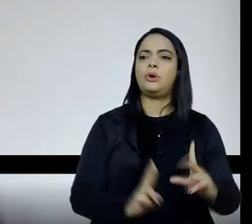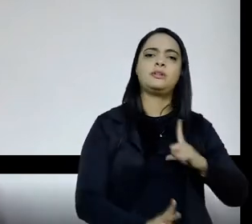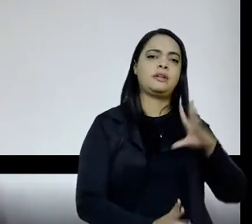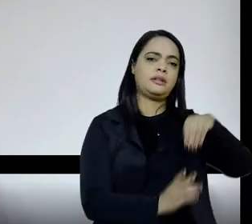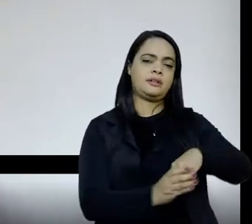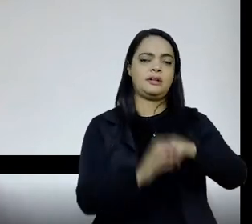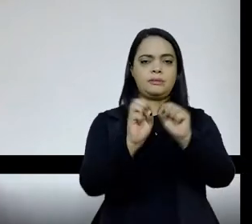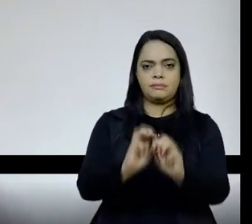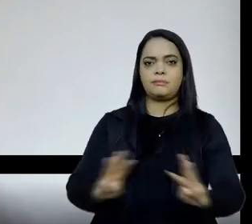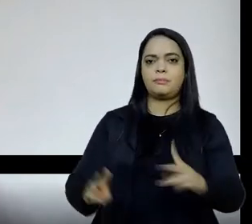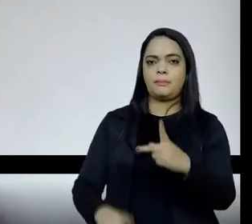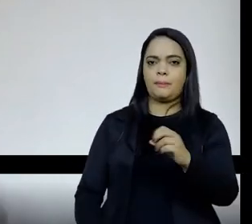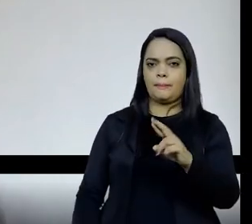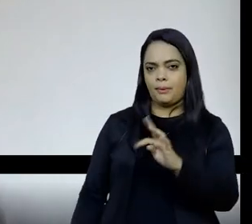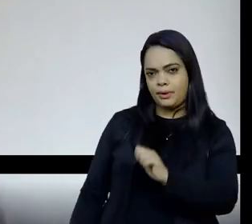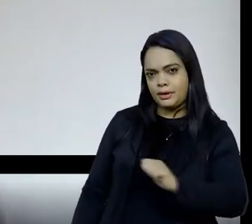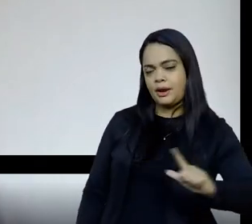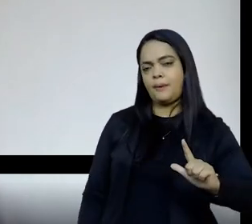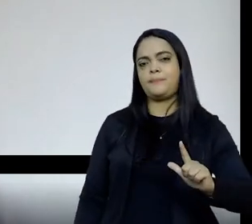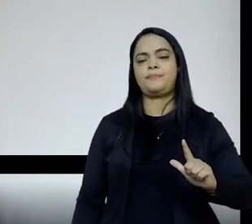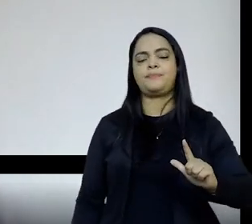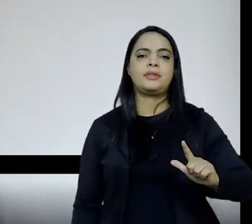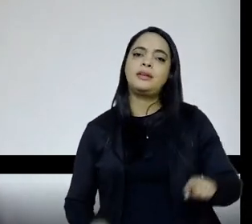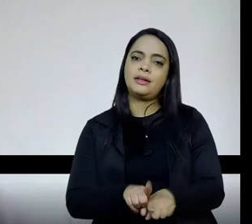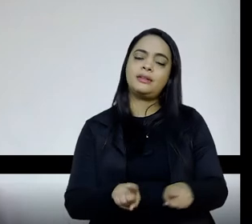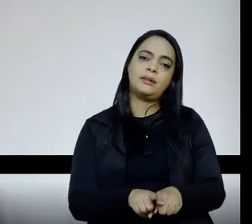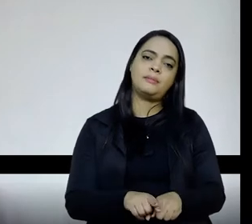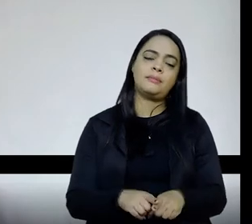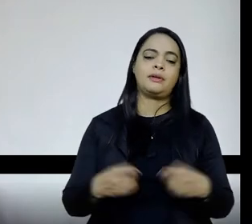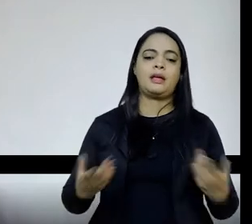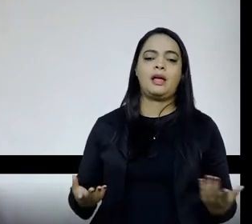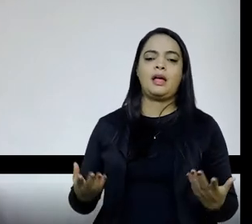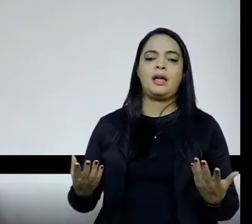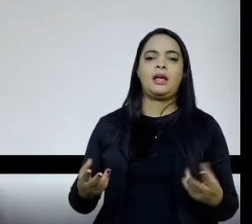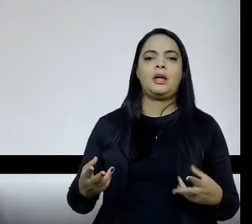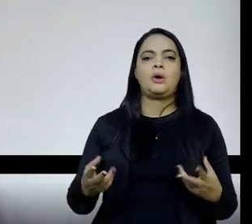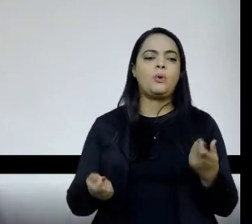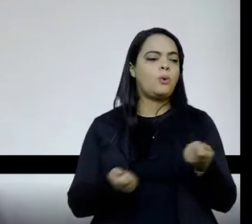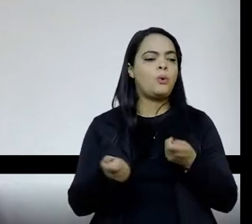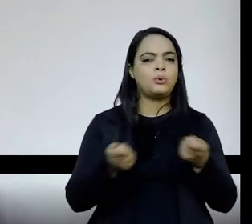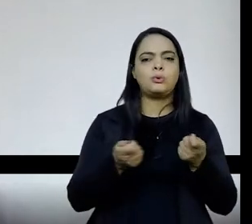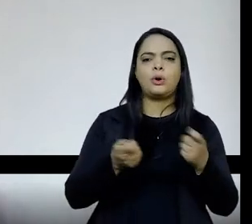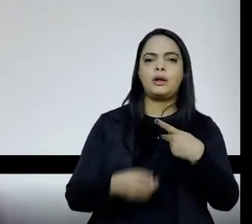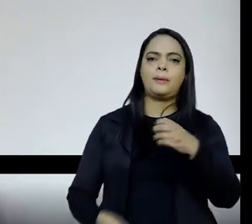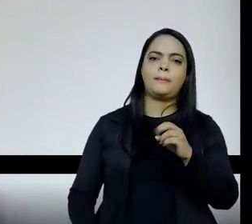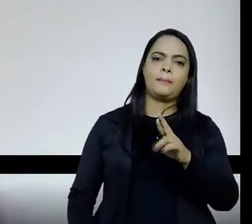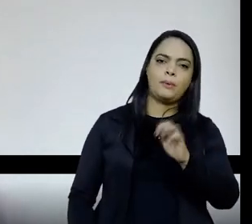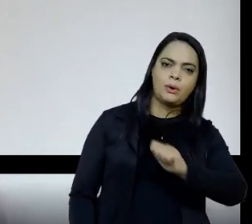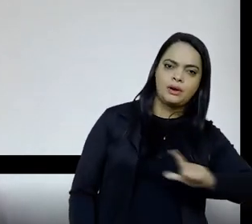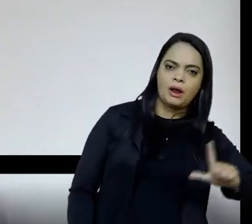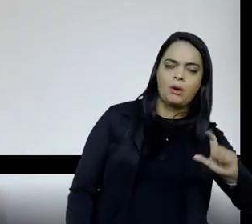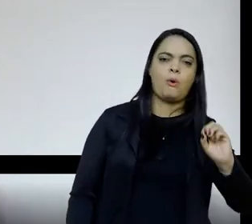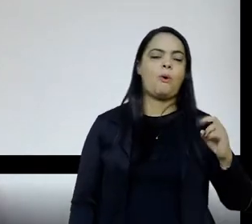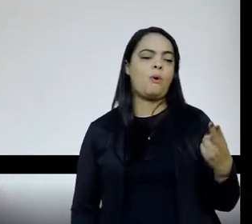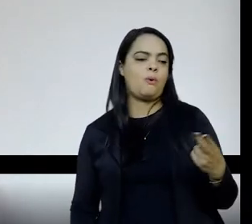portal. E uma dessas questões é em relação ao controle sobre o portal, ou o controle do portal sobre os seus próprios